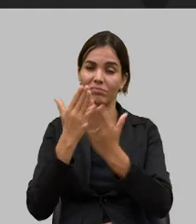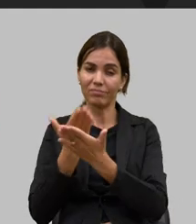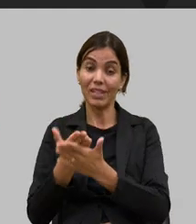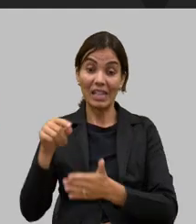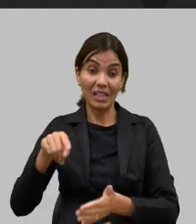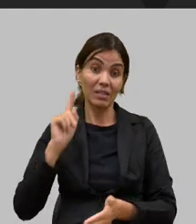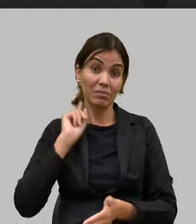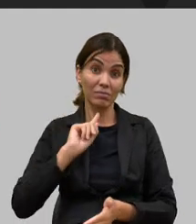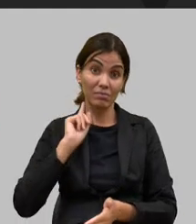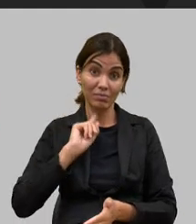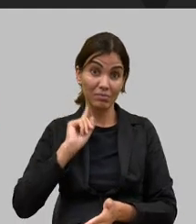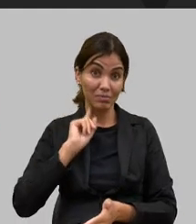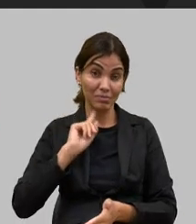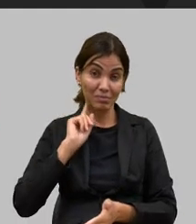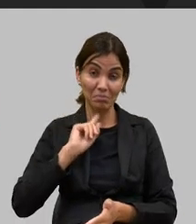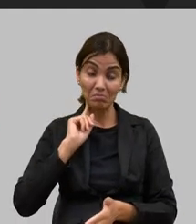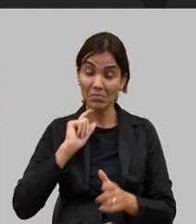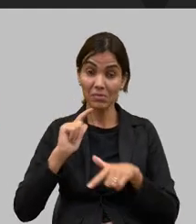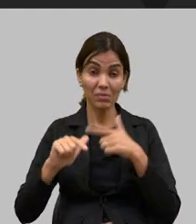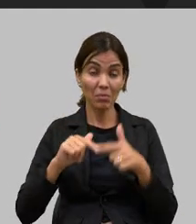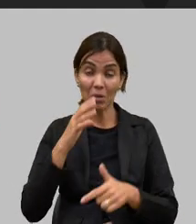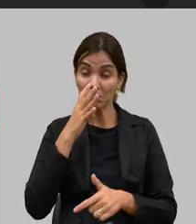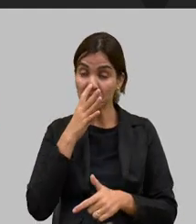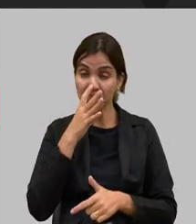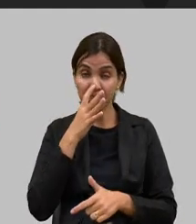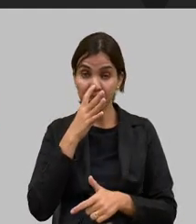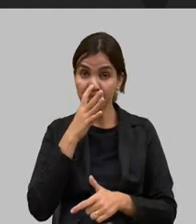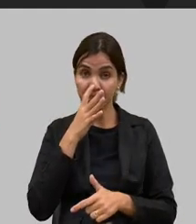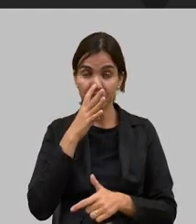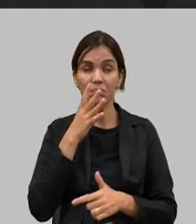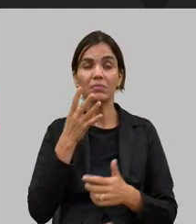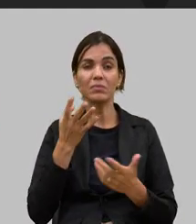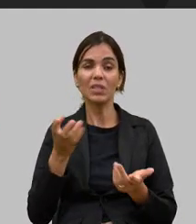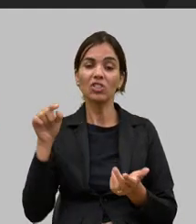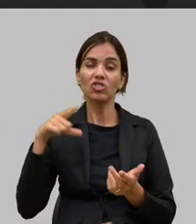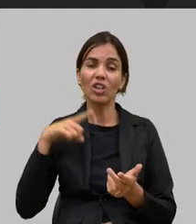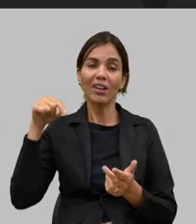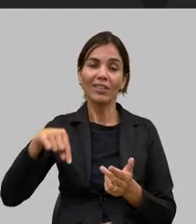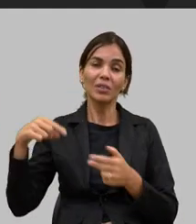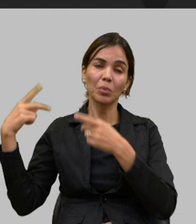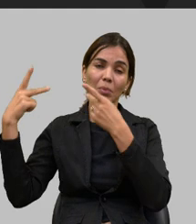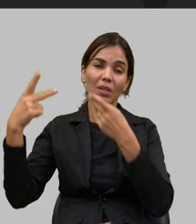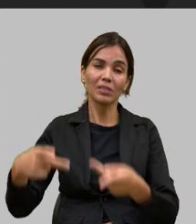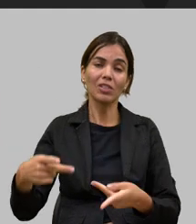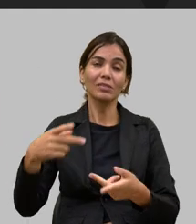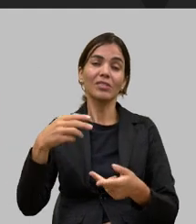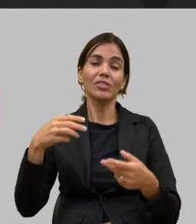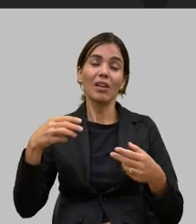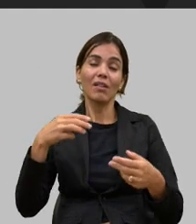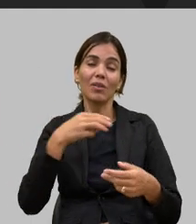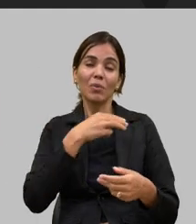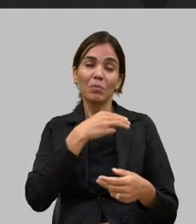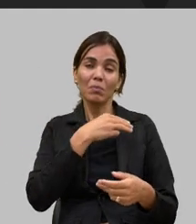nós tivemos aqui uma visita do ministro da agricultura alemão para visitar esse programa nosso porque vejam você